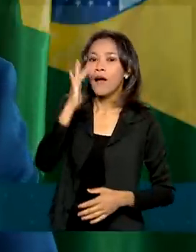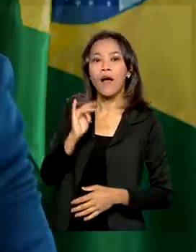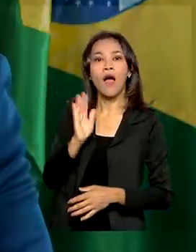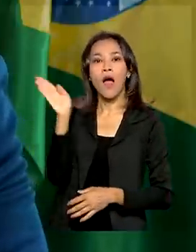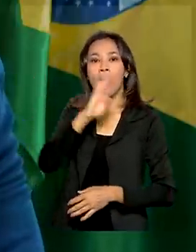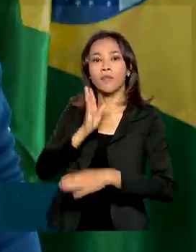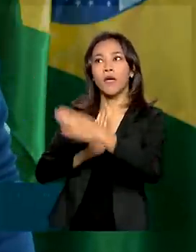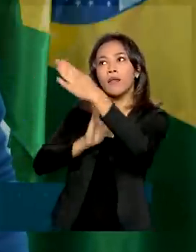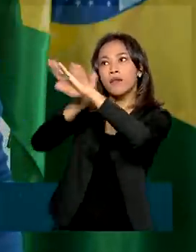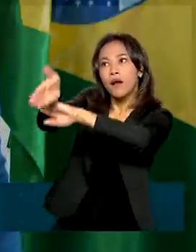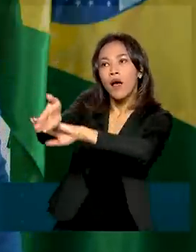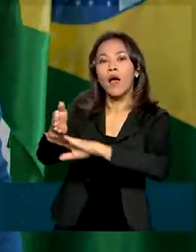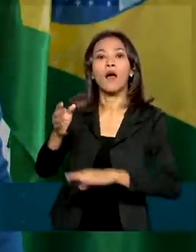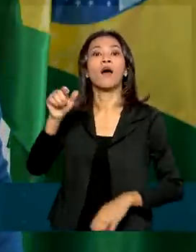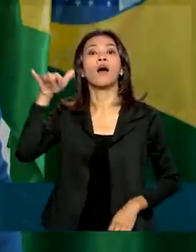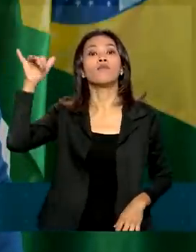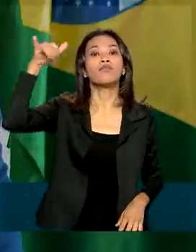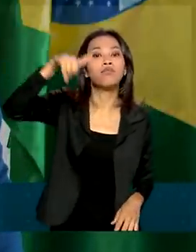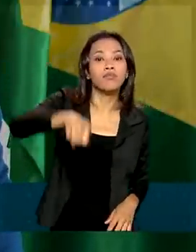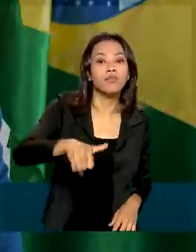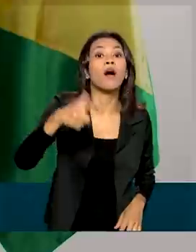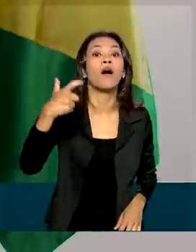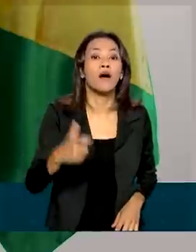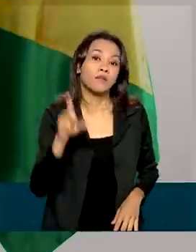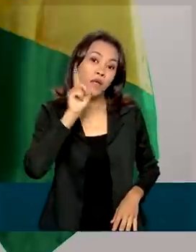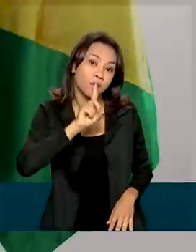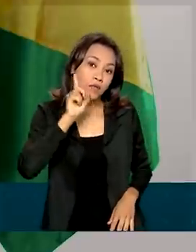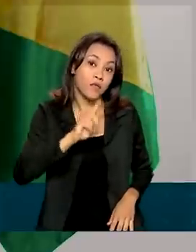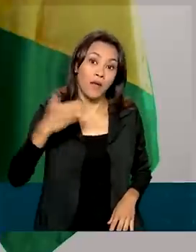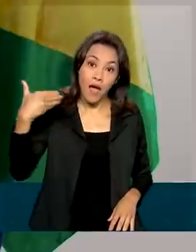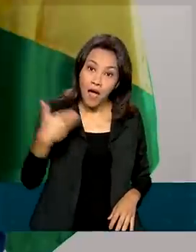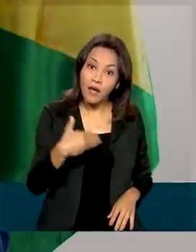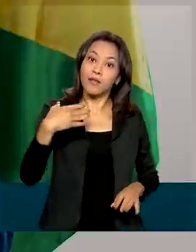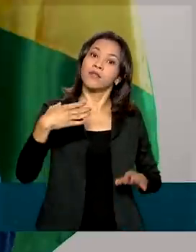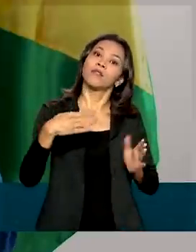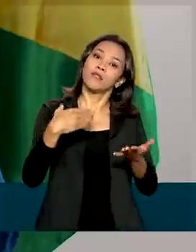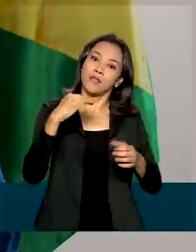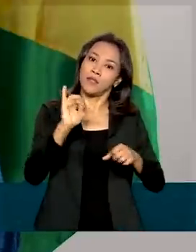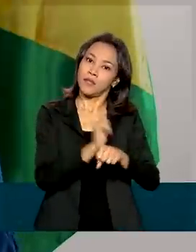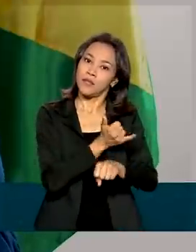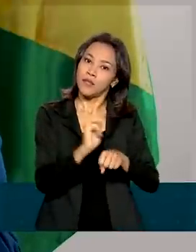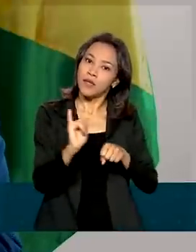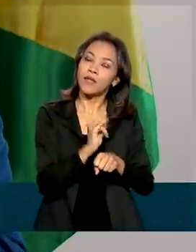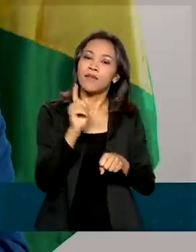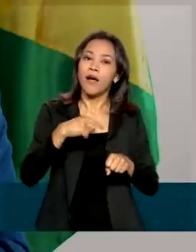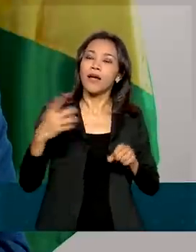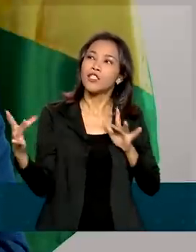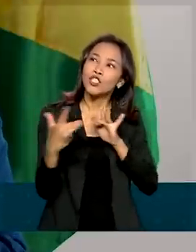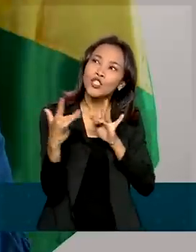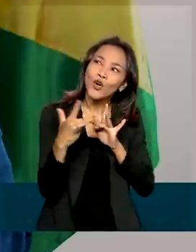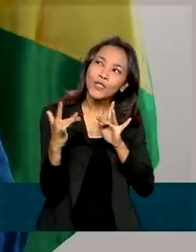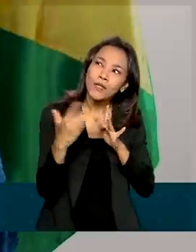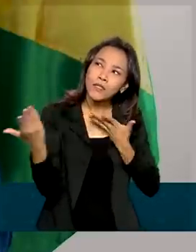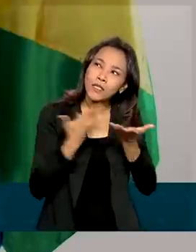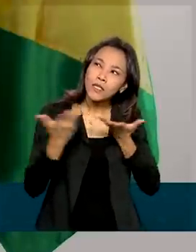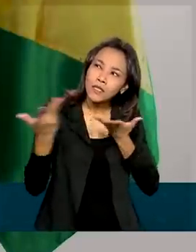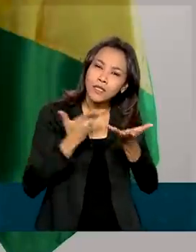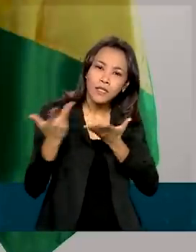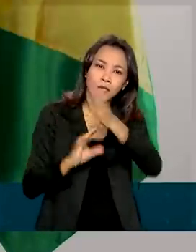rápida e fácil nos aeroportos dos Estados Unidos. Essa medida vai estimular os contatos de empresários,